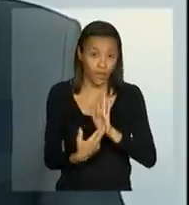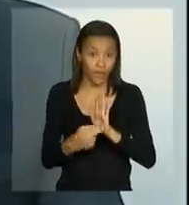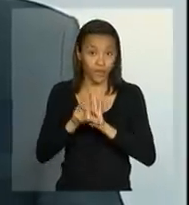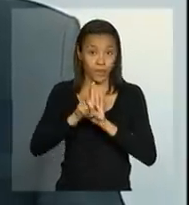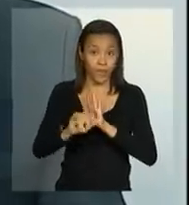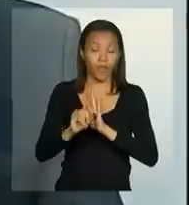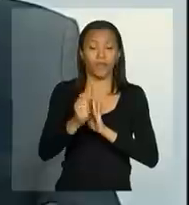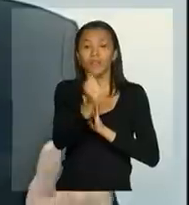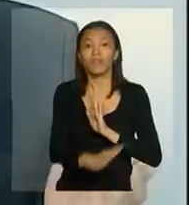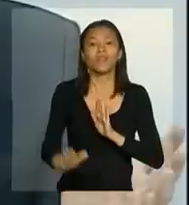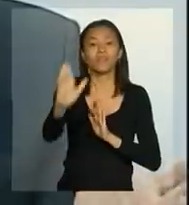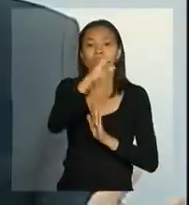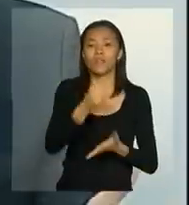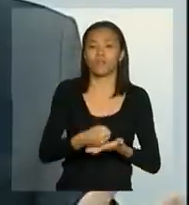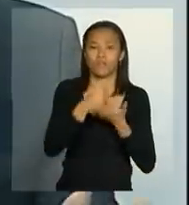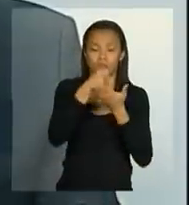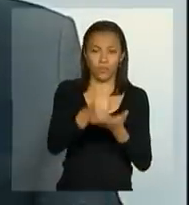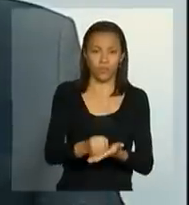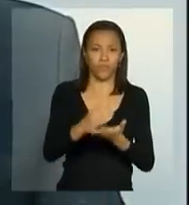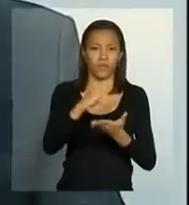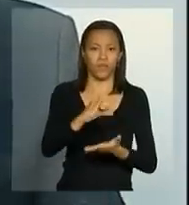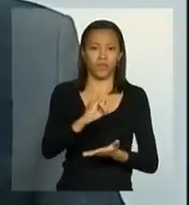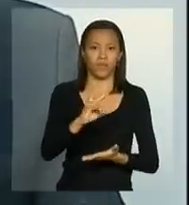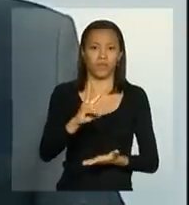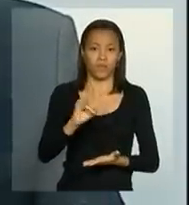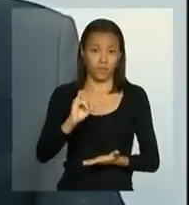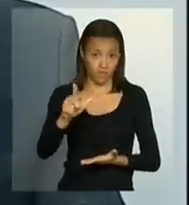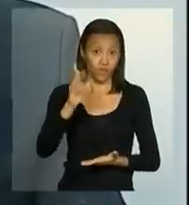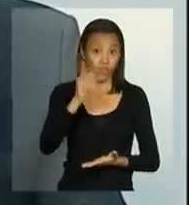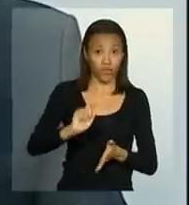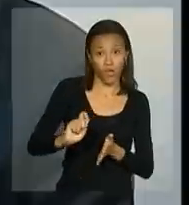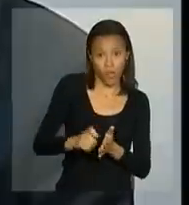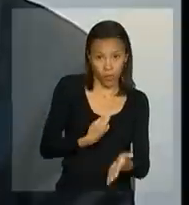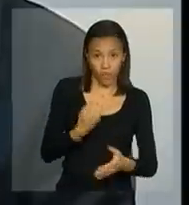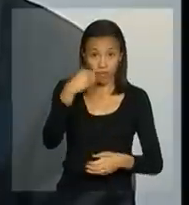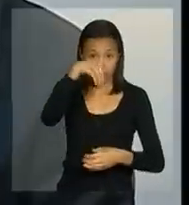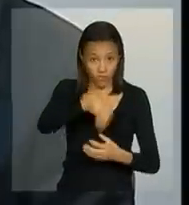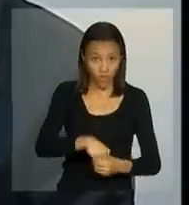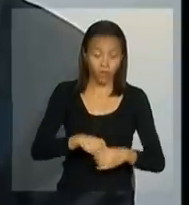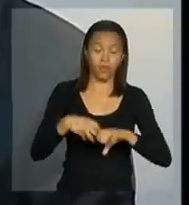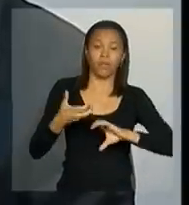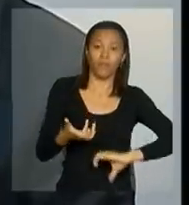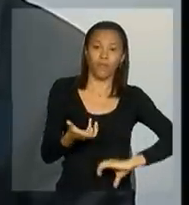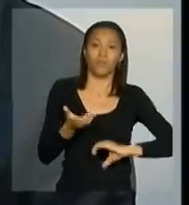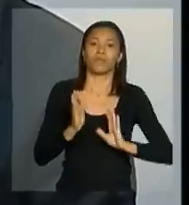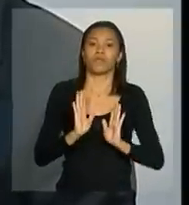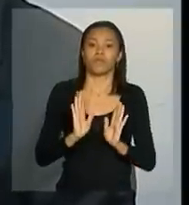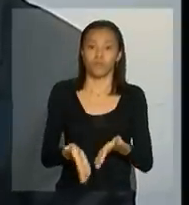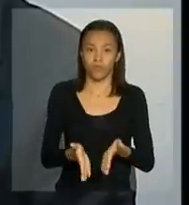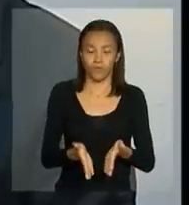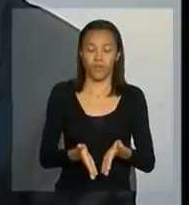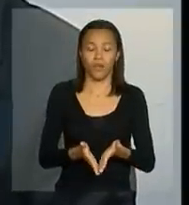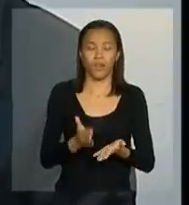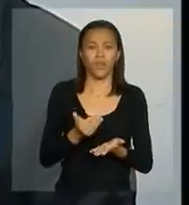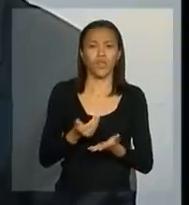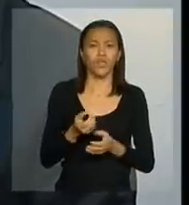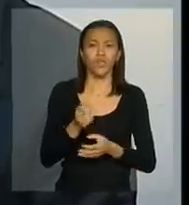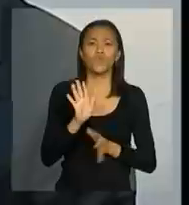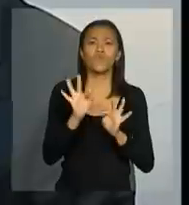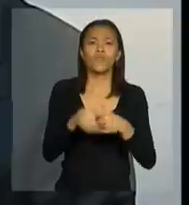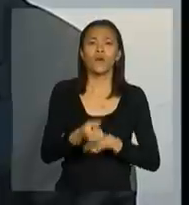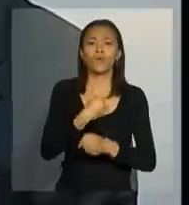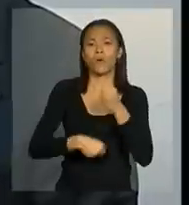Lei Nacional de Defesa Civil que foi aprovada no Congresso Nacional no início, no final do ano